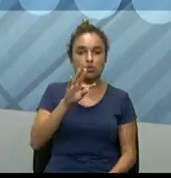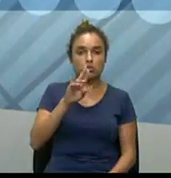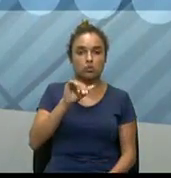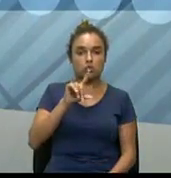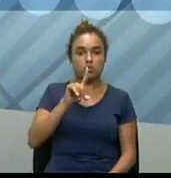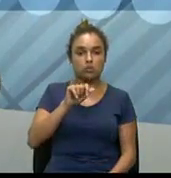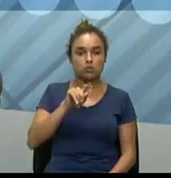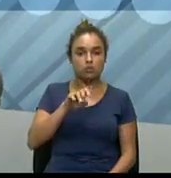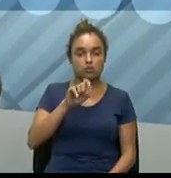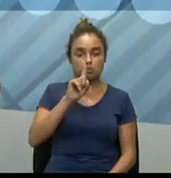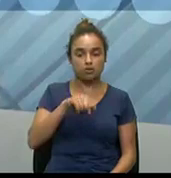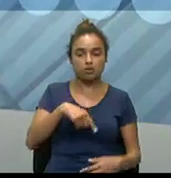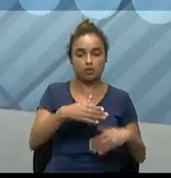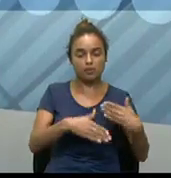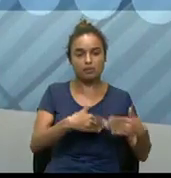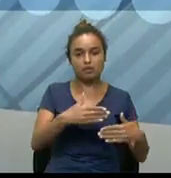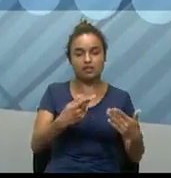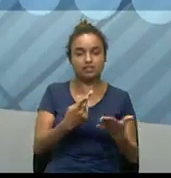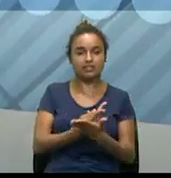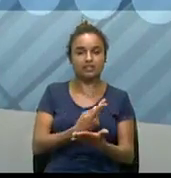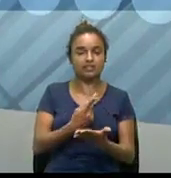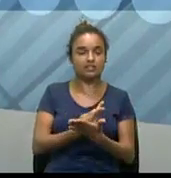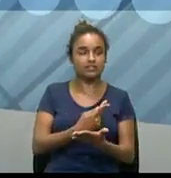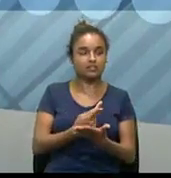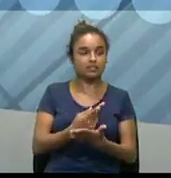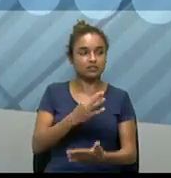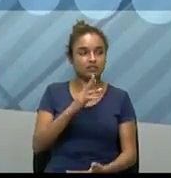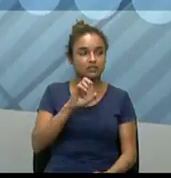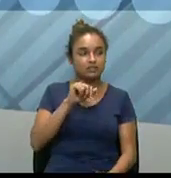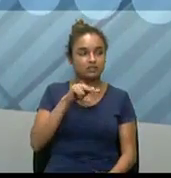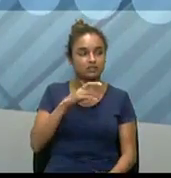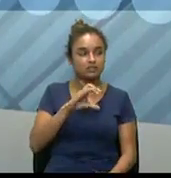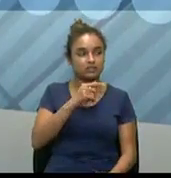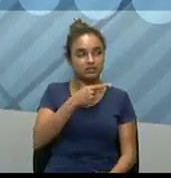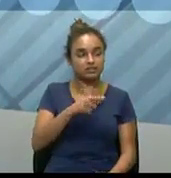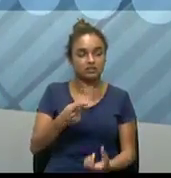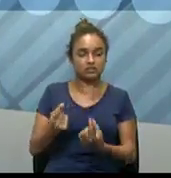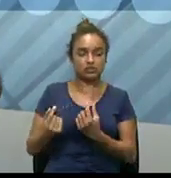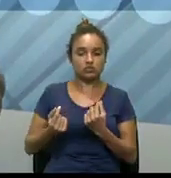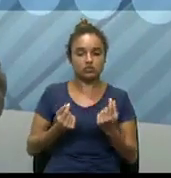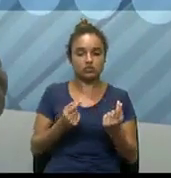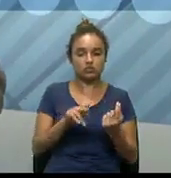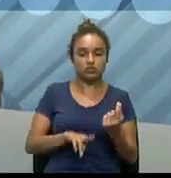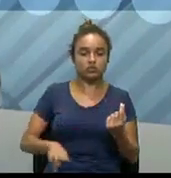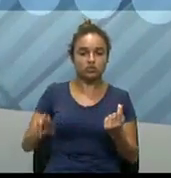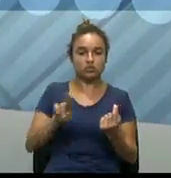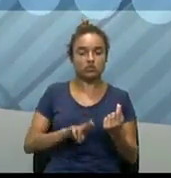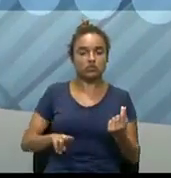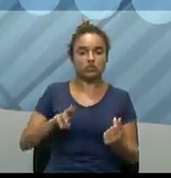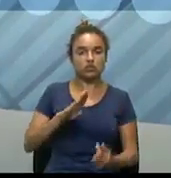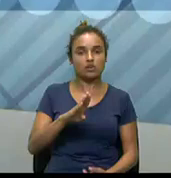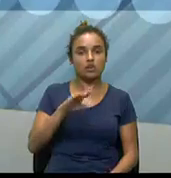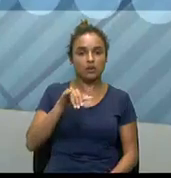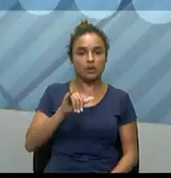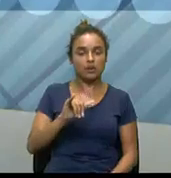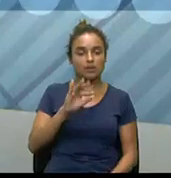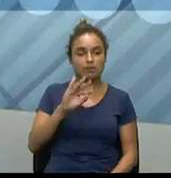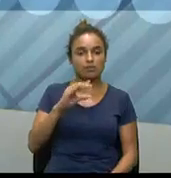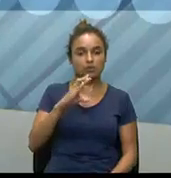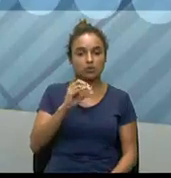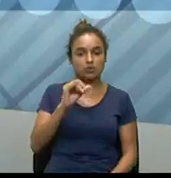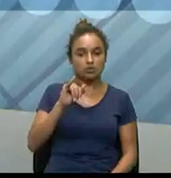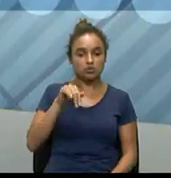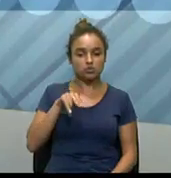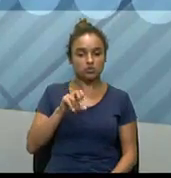querem fazer um processo ilegal de transação de dinheiro, né? Então, eles utilizam muito a Bitcoin em função